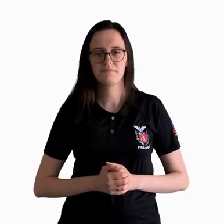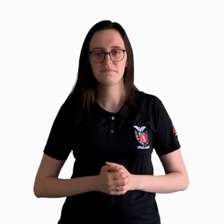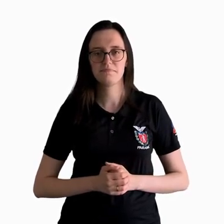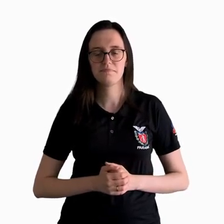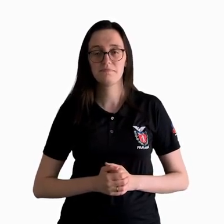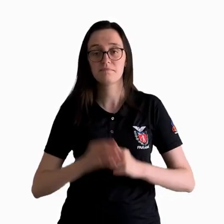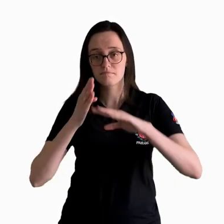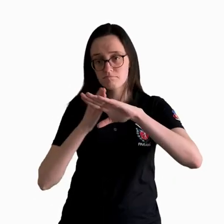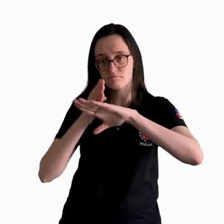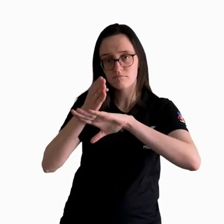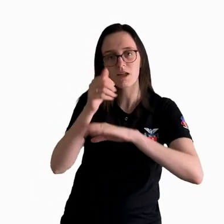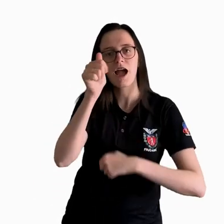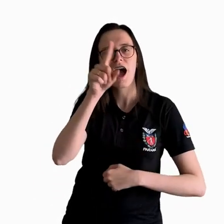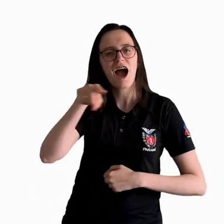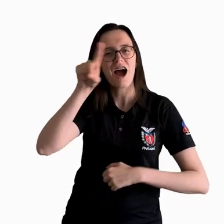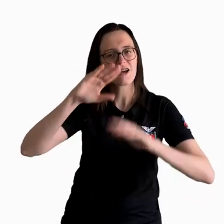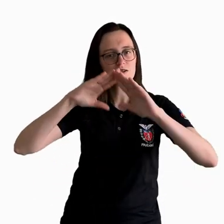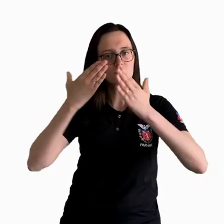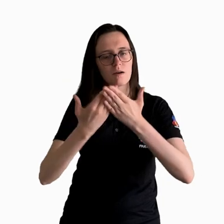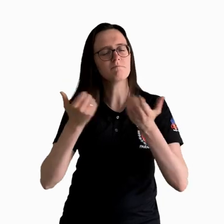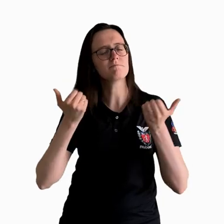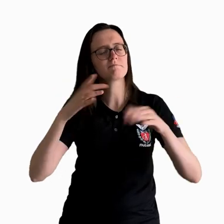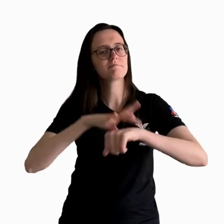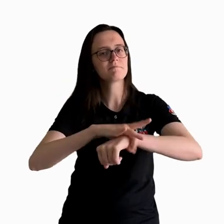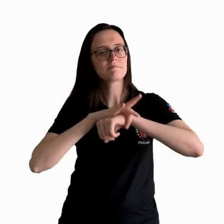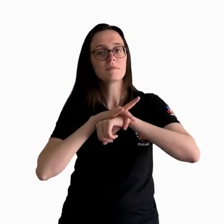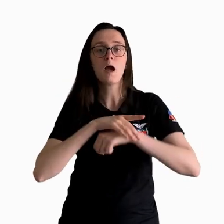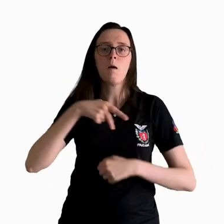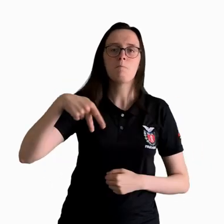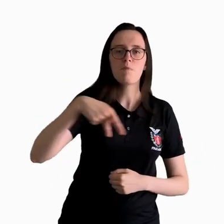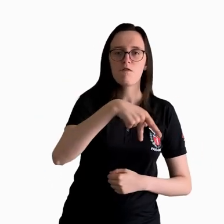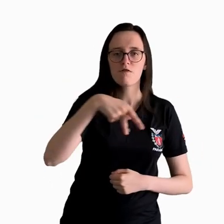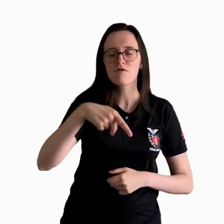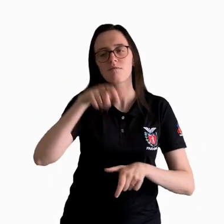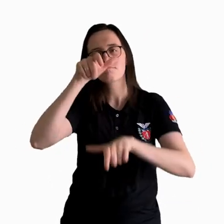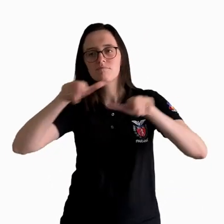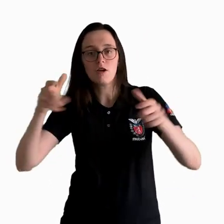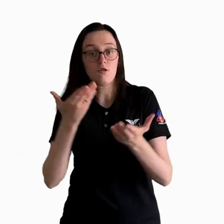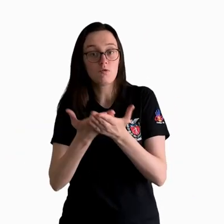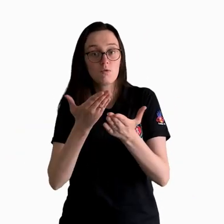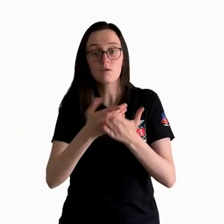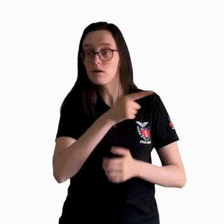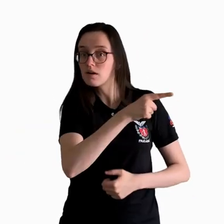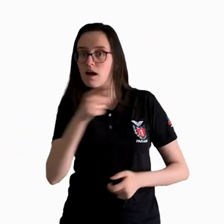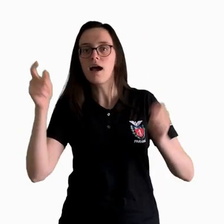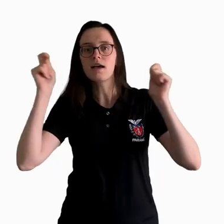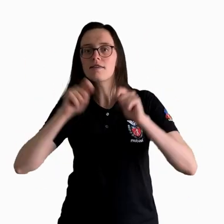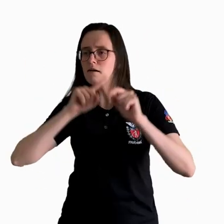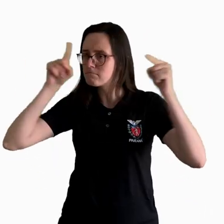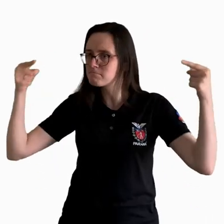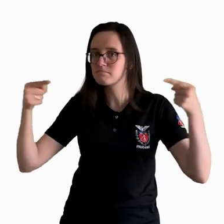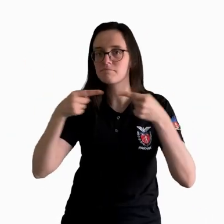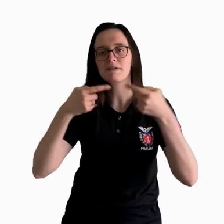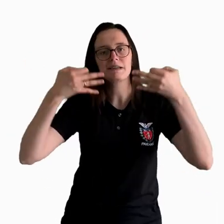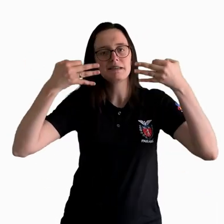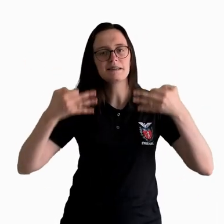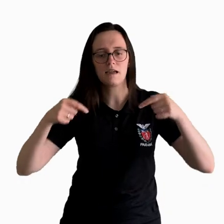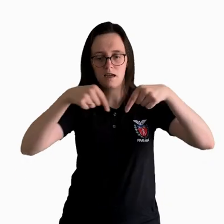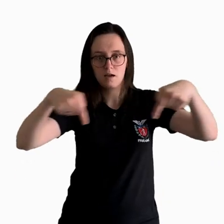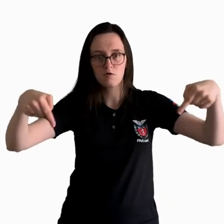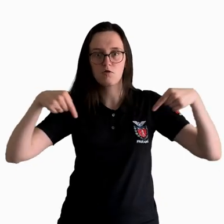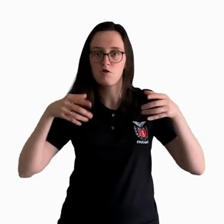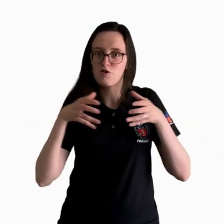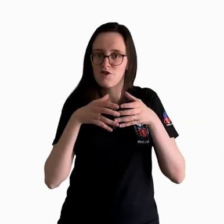O login com arroba escola vai garantir que tanto professores quanto estudantes sejam direcionados para a sua